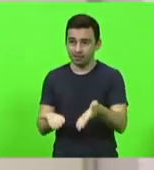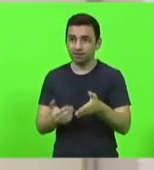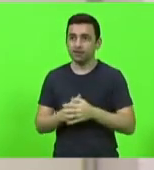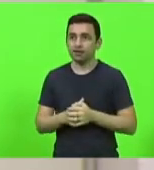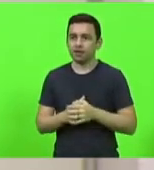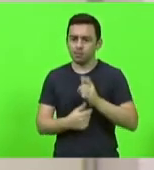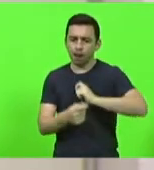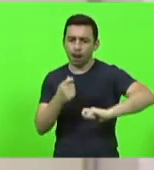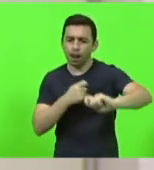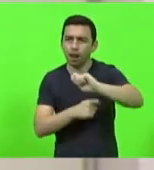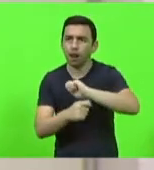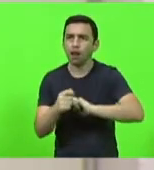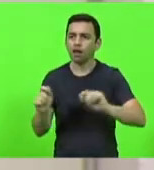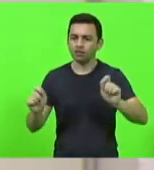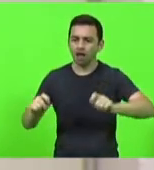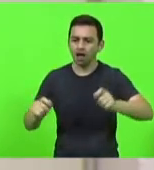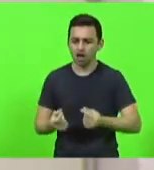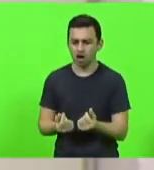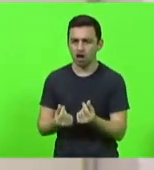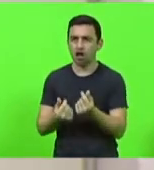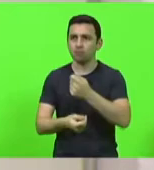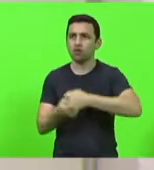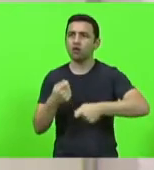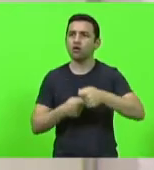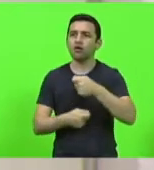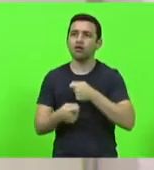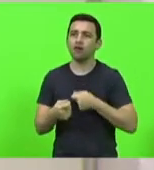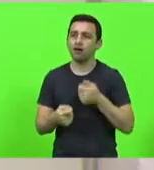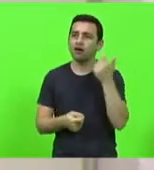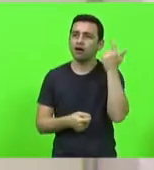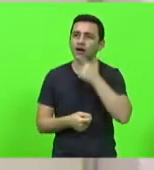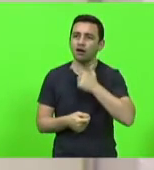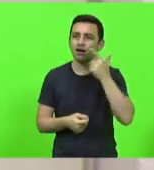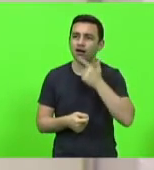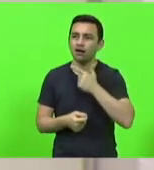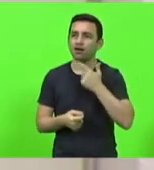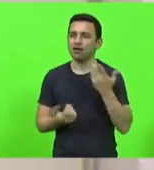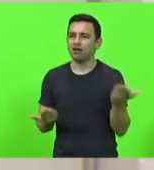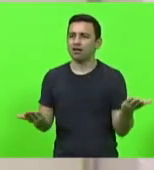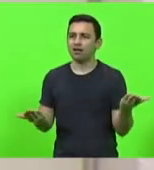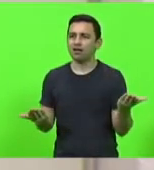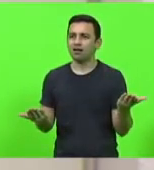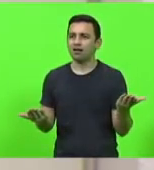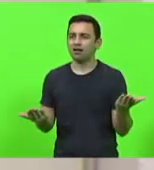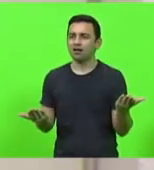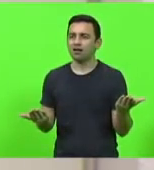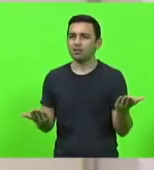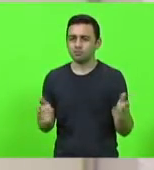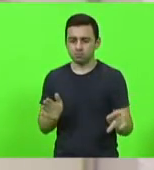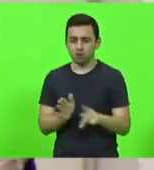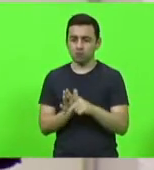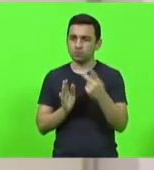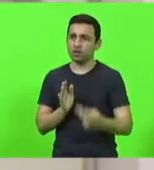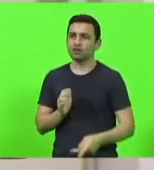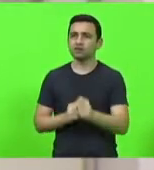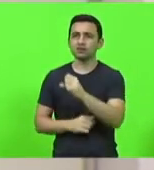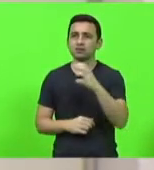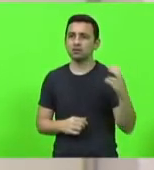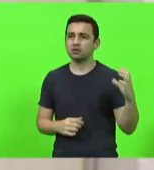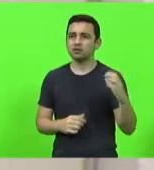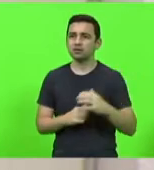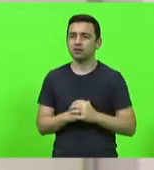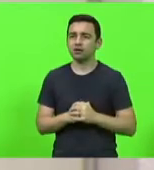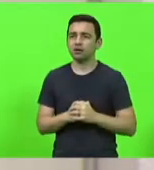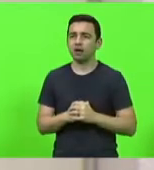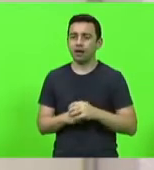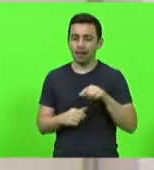gerando emprego, está gerando riqueza, está gerando a economia, a roda da economia catarinense, e bate lá